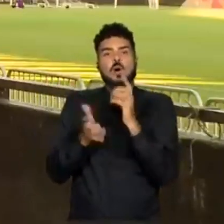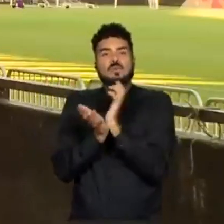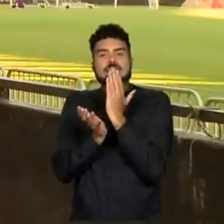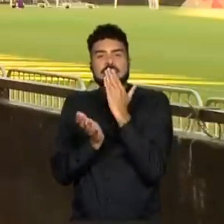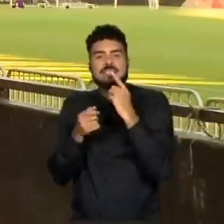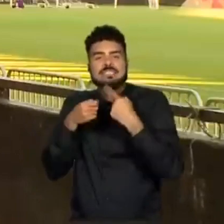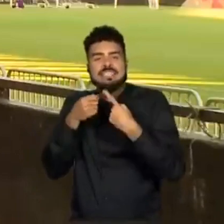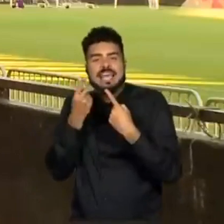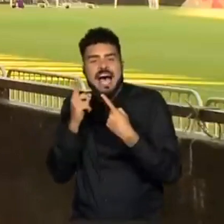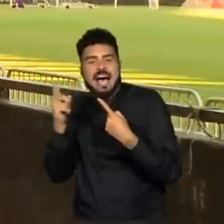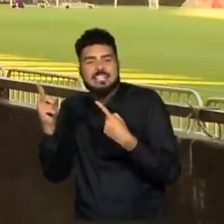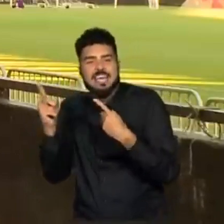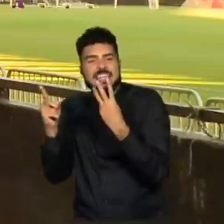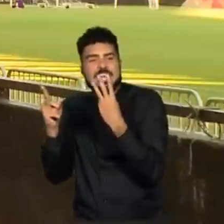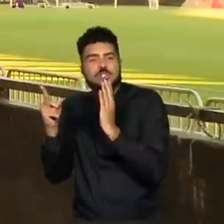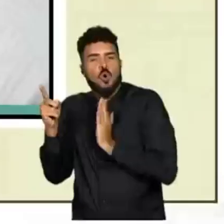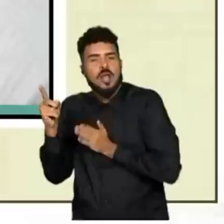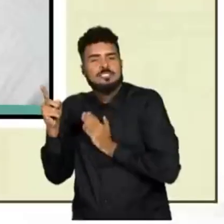basta querer,